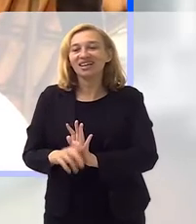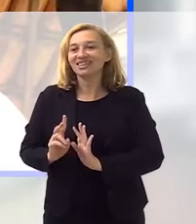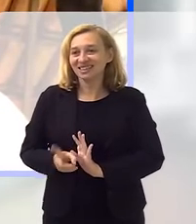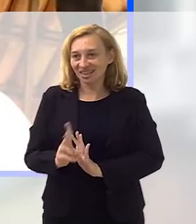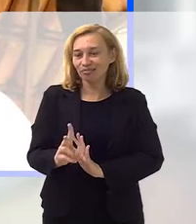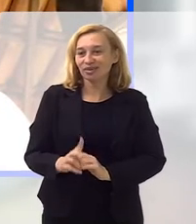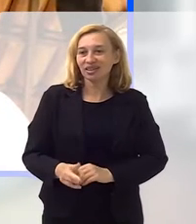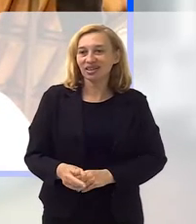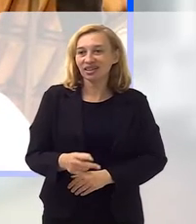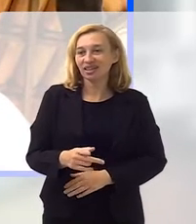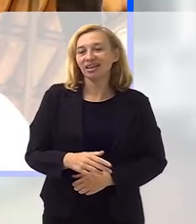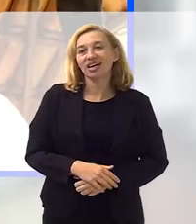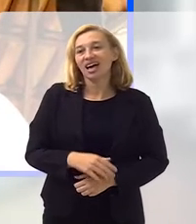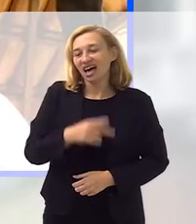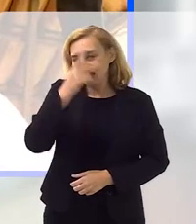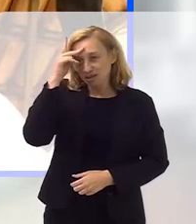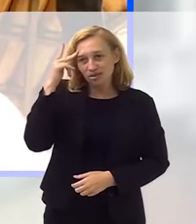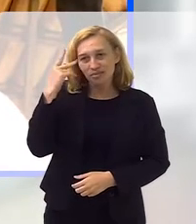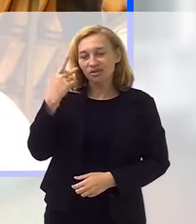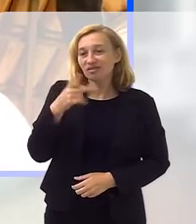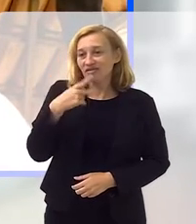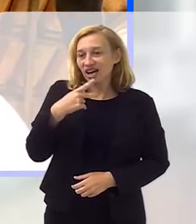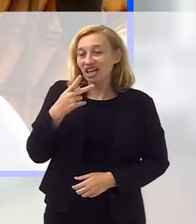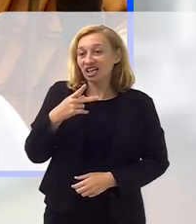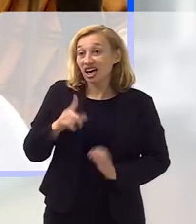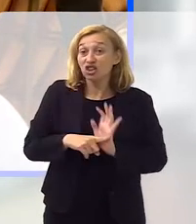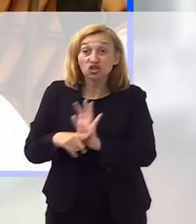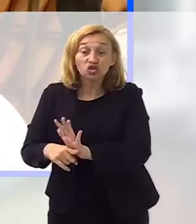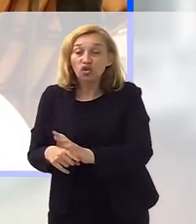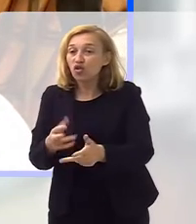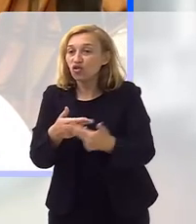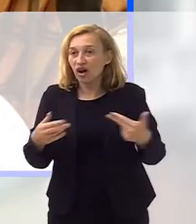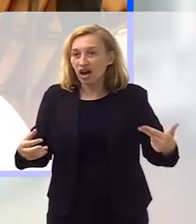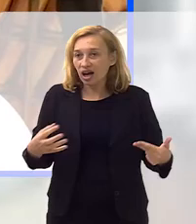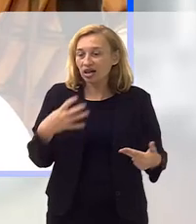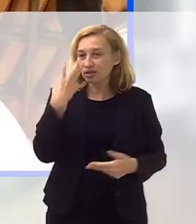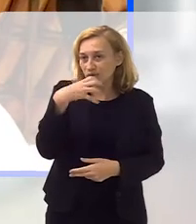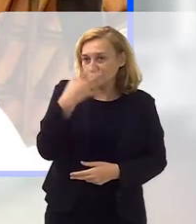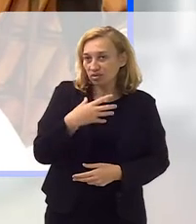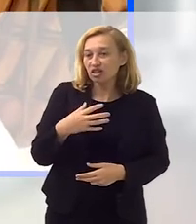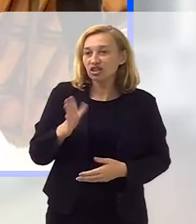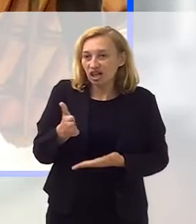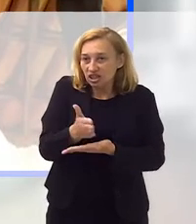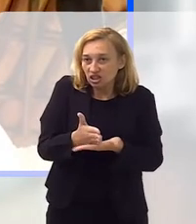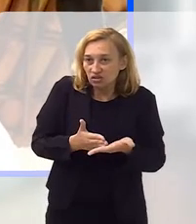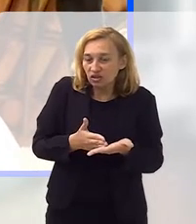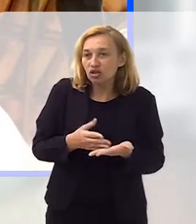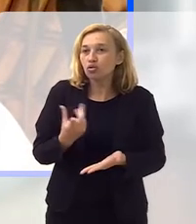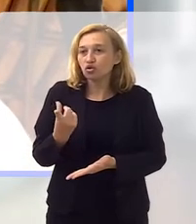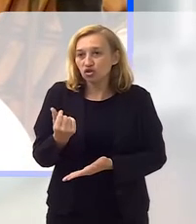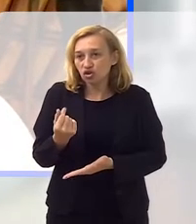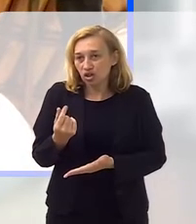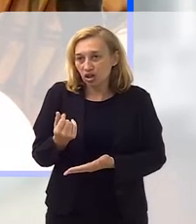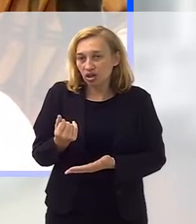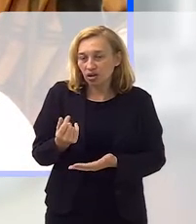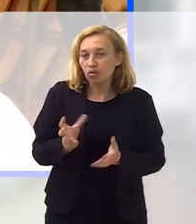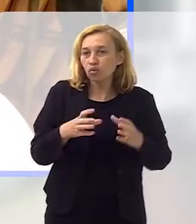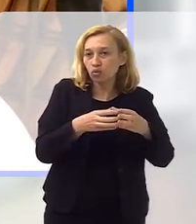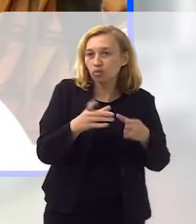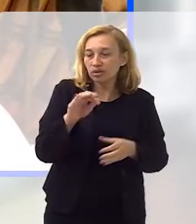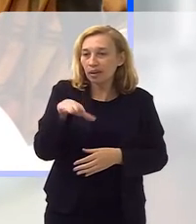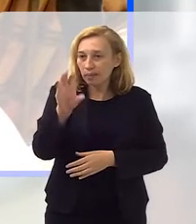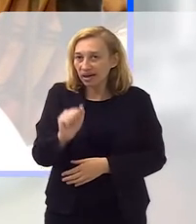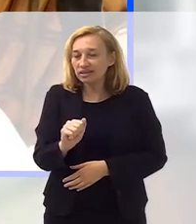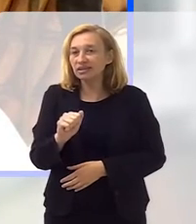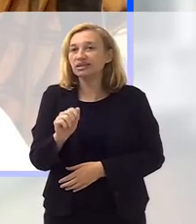e ajudar sempre, né, as pessoas sempre falam que ela sempre ajudou bastante os músicos, já até dividiu cachê várias vezes com o